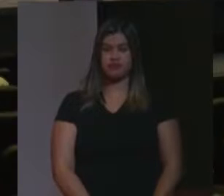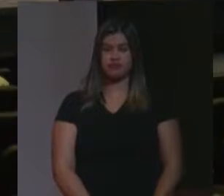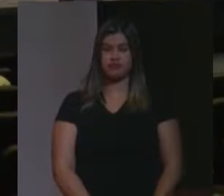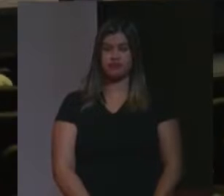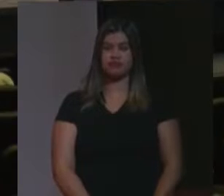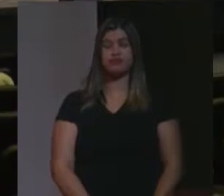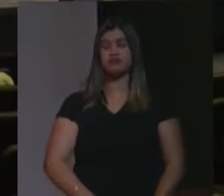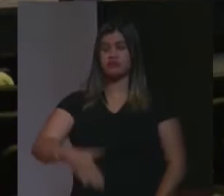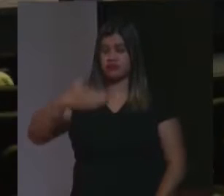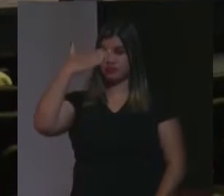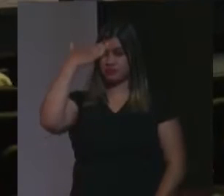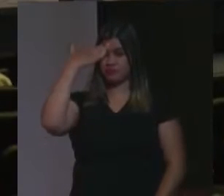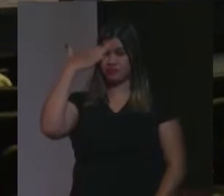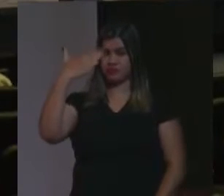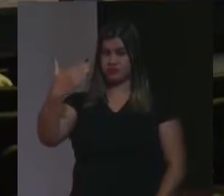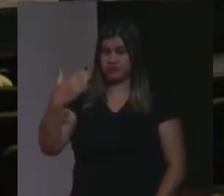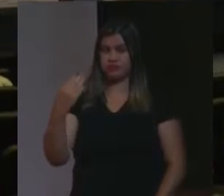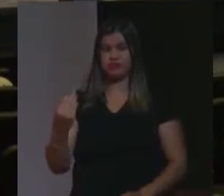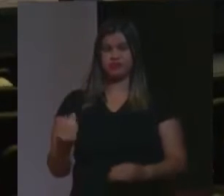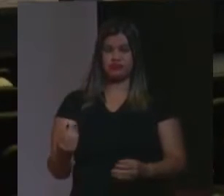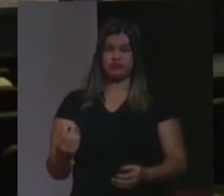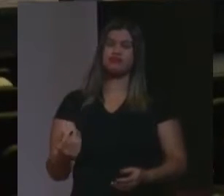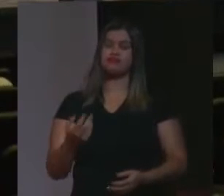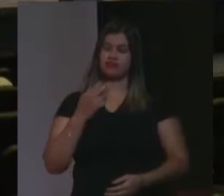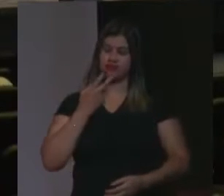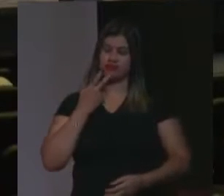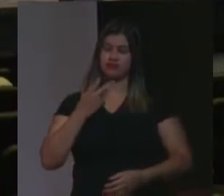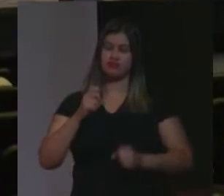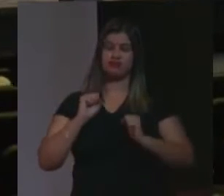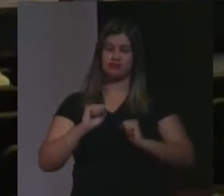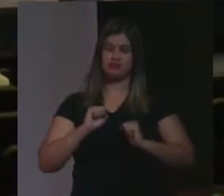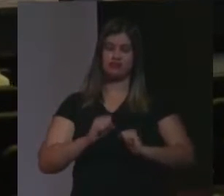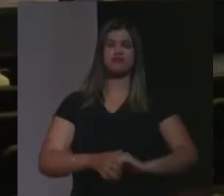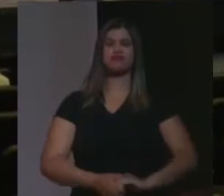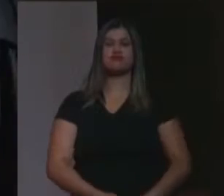Obrigado por me devolver a palavra, excelência.